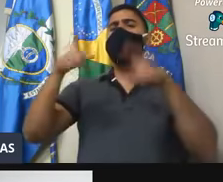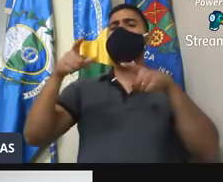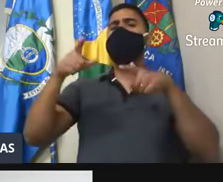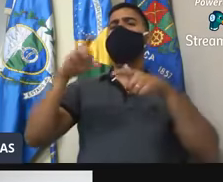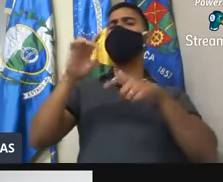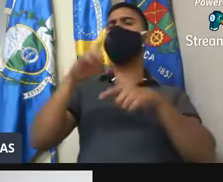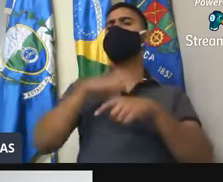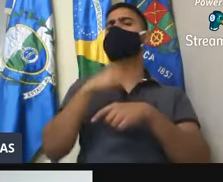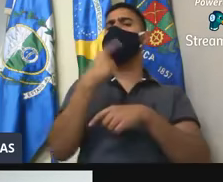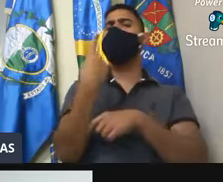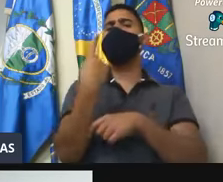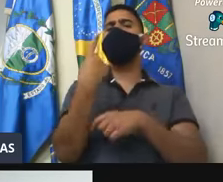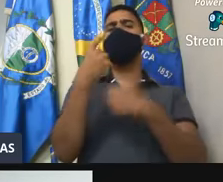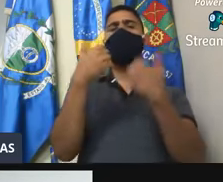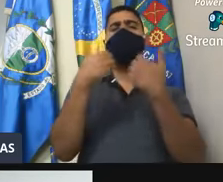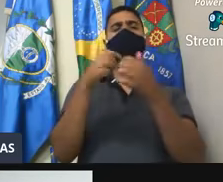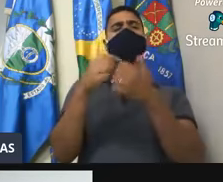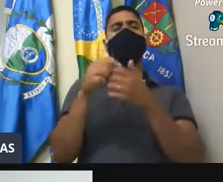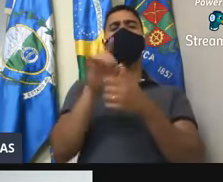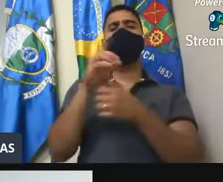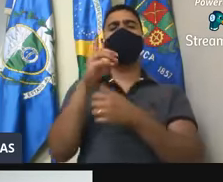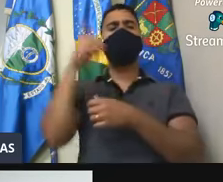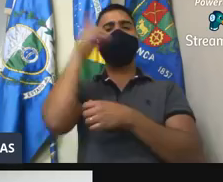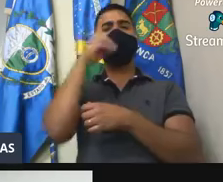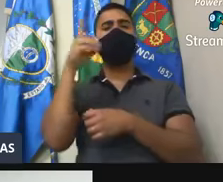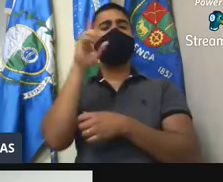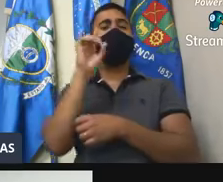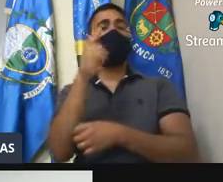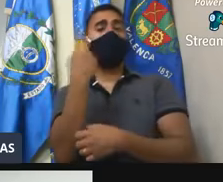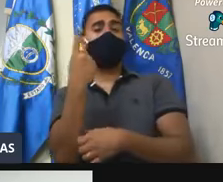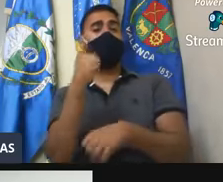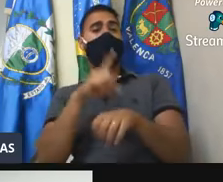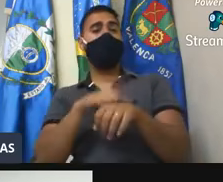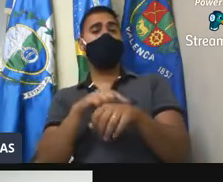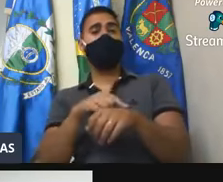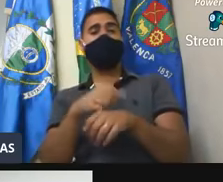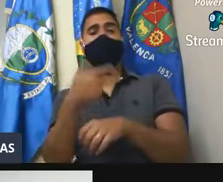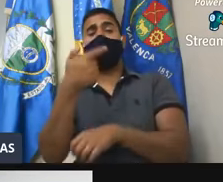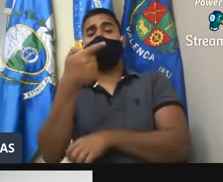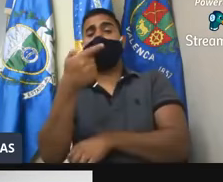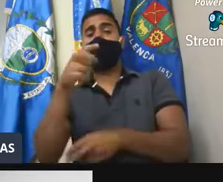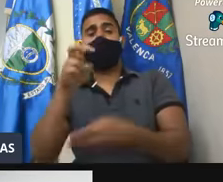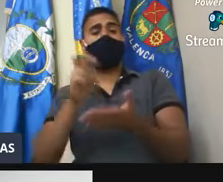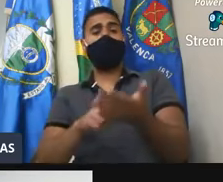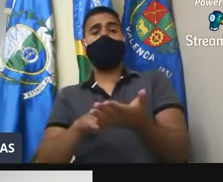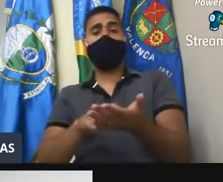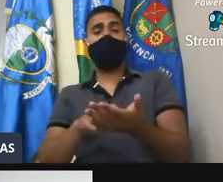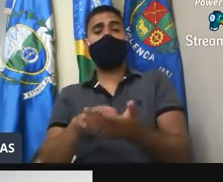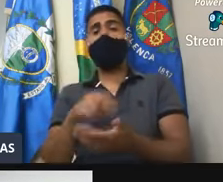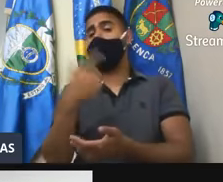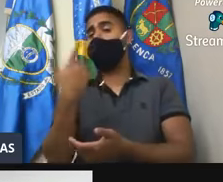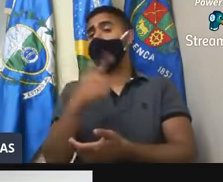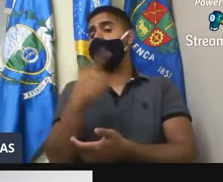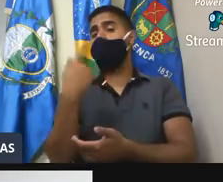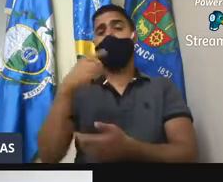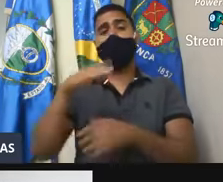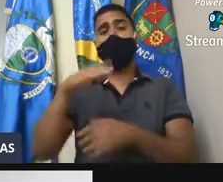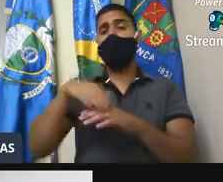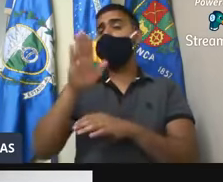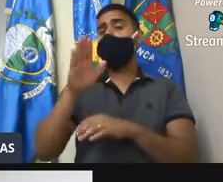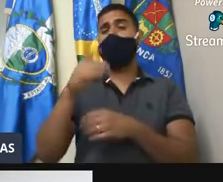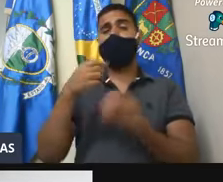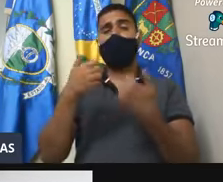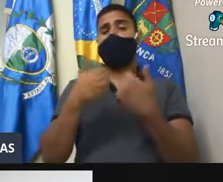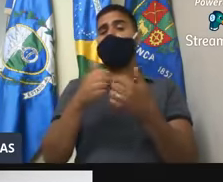só tem esse, só tem um ônibus, quando é domingo, é um horário só, sete horas da manhã, não tem mais horário nenhum, então, eu queria